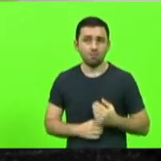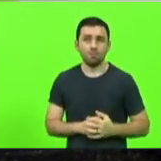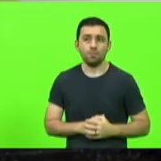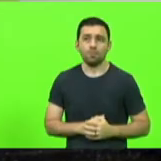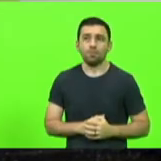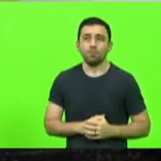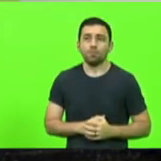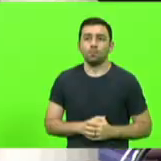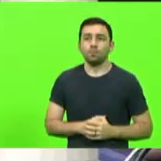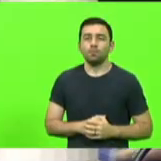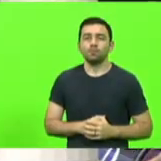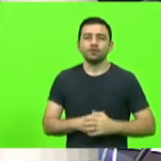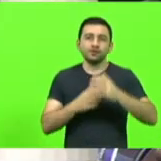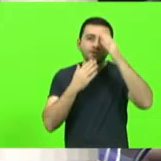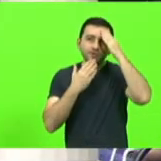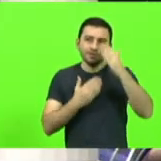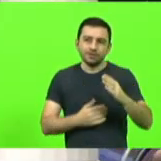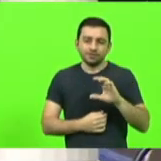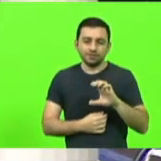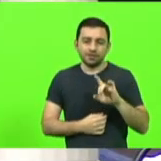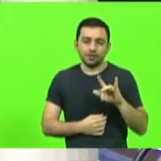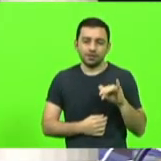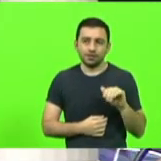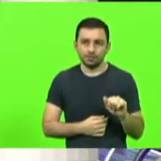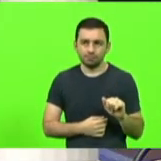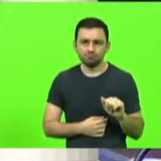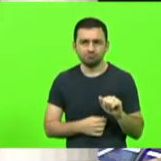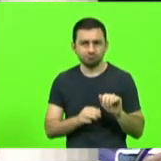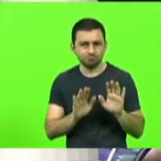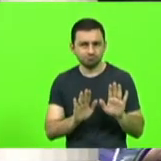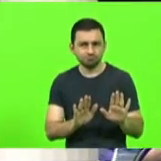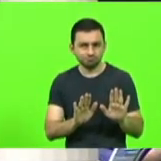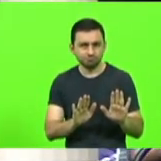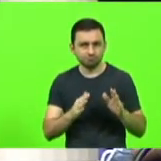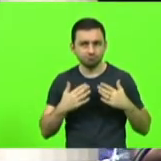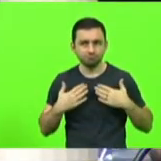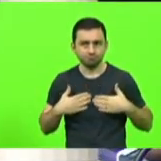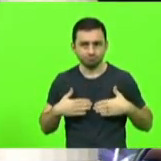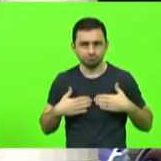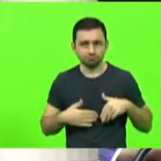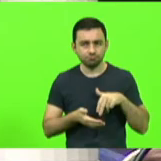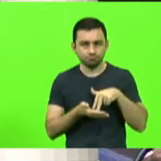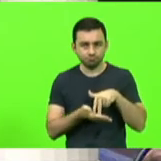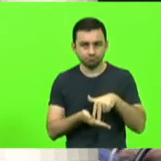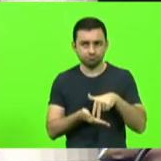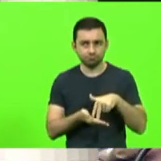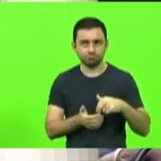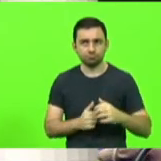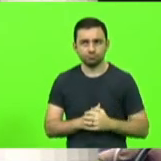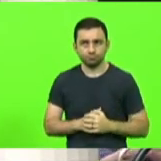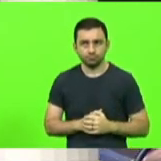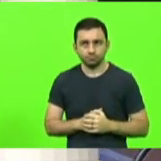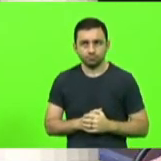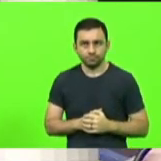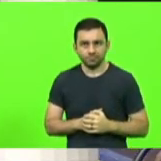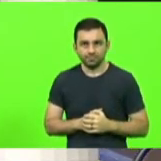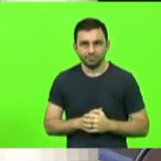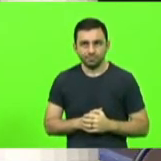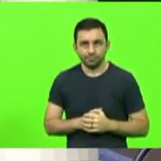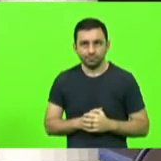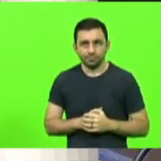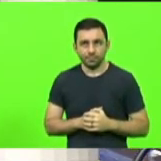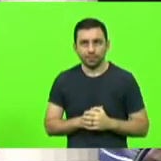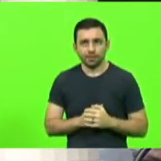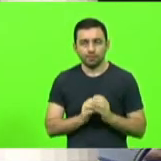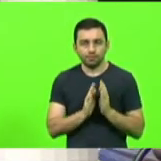Muito obrigado, senhora Célia. Peço que a vossa excelência fique... Peço que a senhora fique na tribuna. A senhora fica ali na tribuna, por